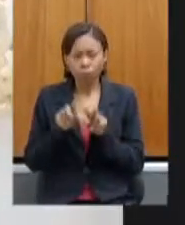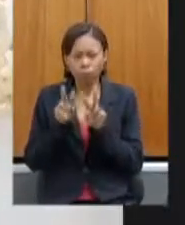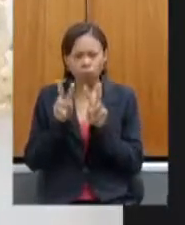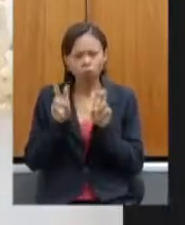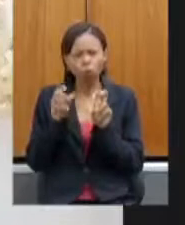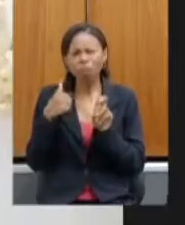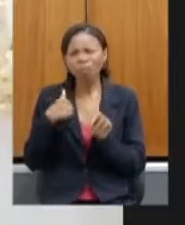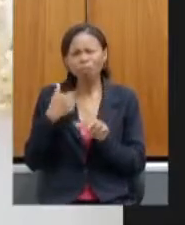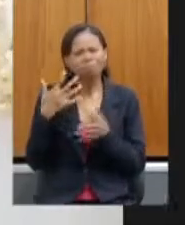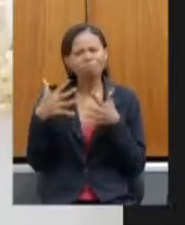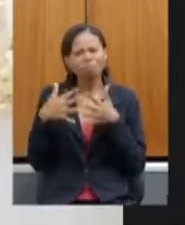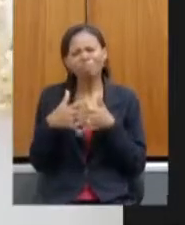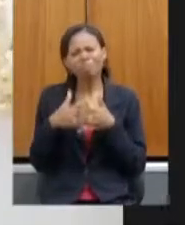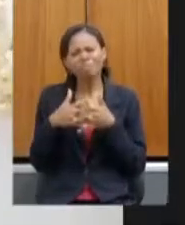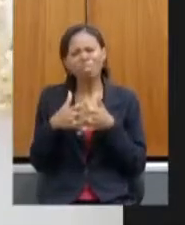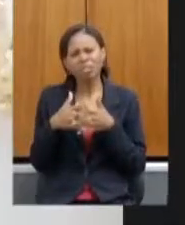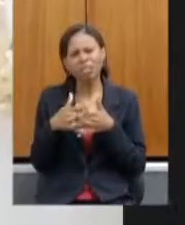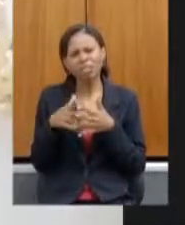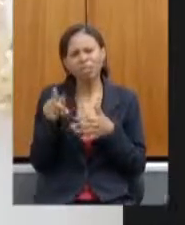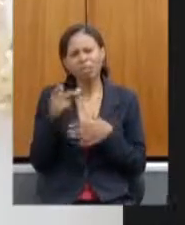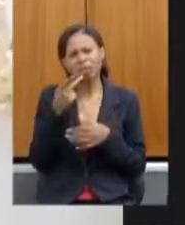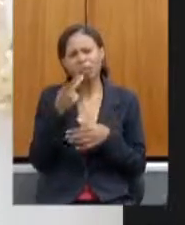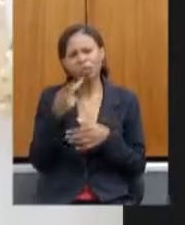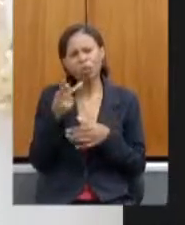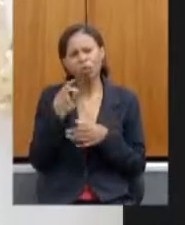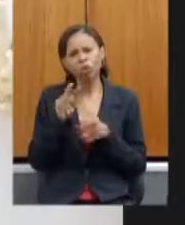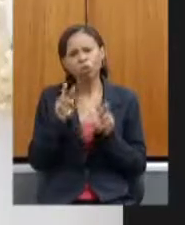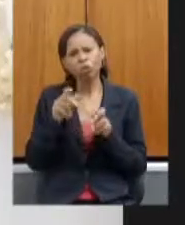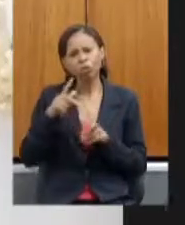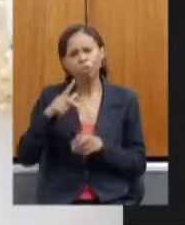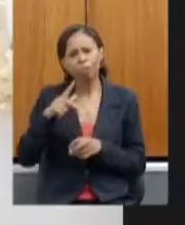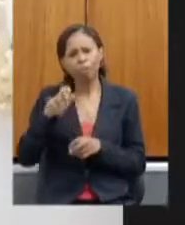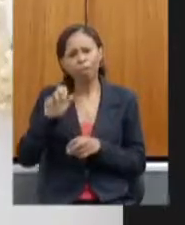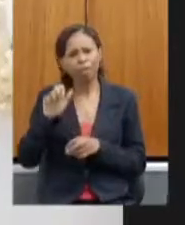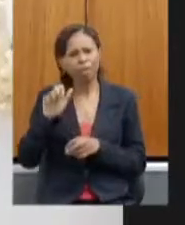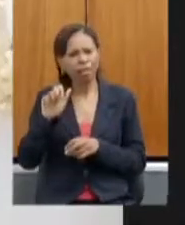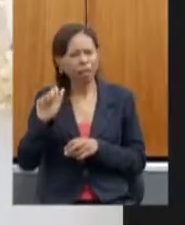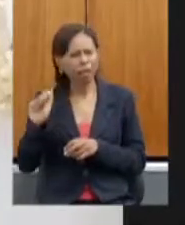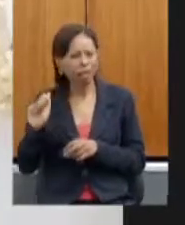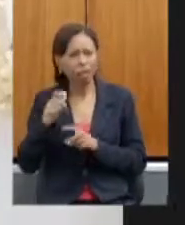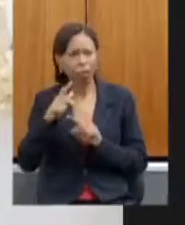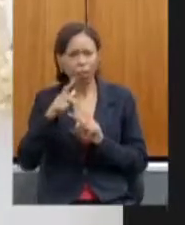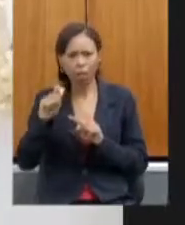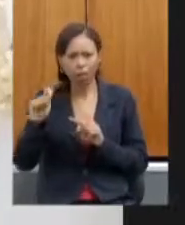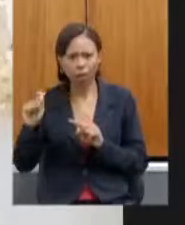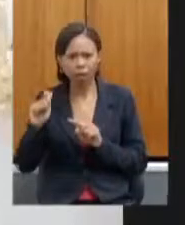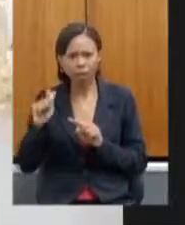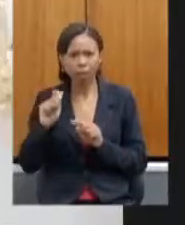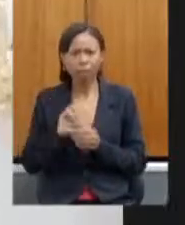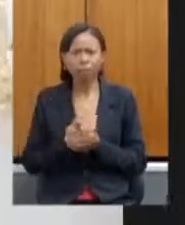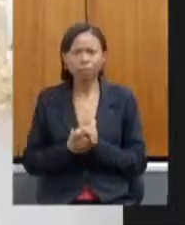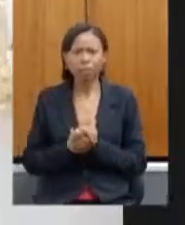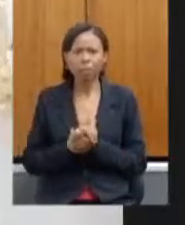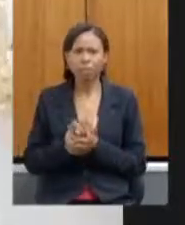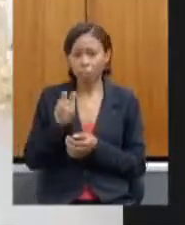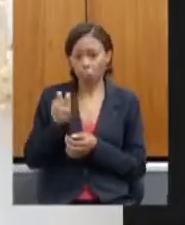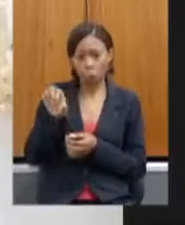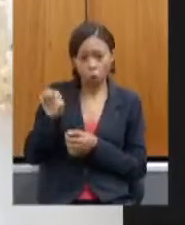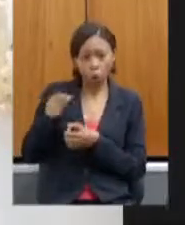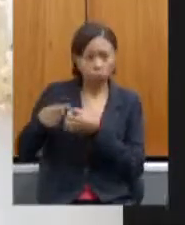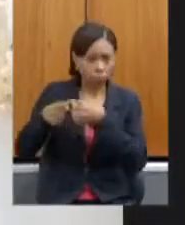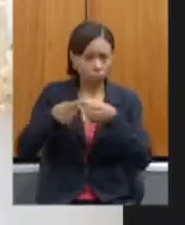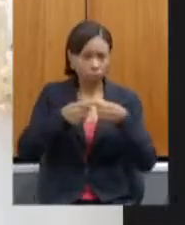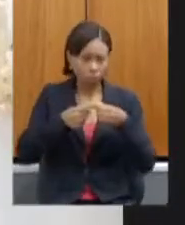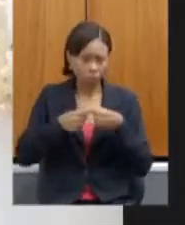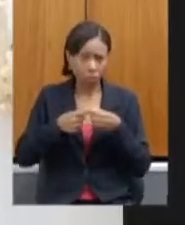entendi muito bem que a senhora me falou sobre o PA, que tem 51 municípios, e recebeu um aporte do